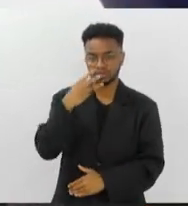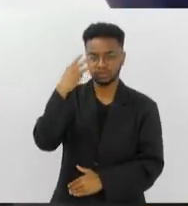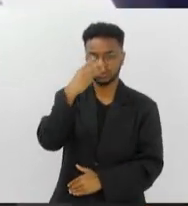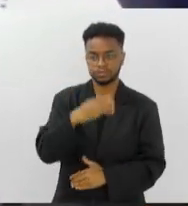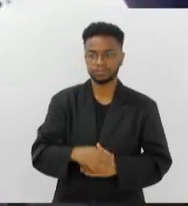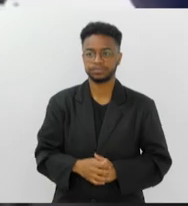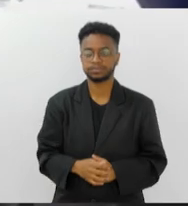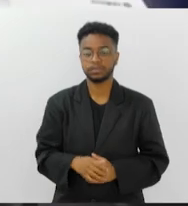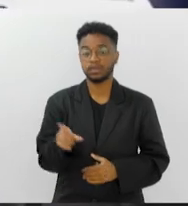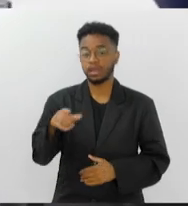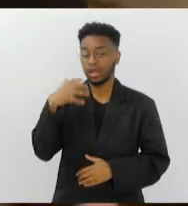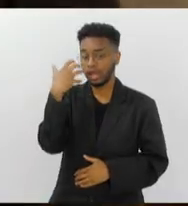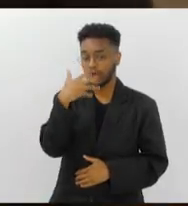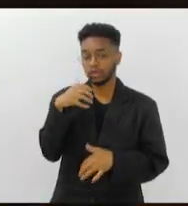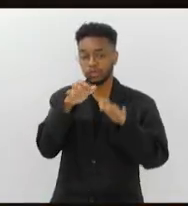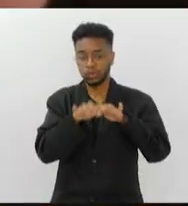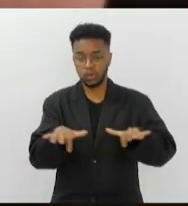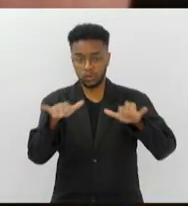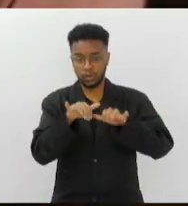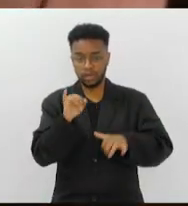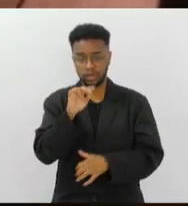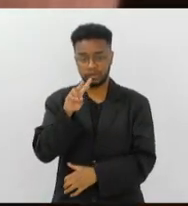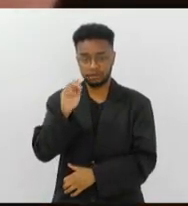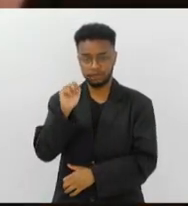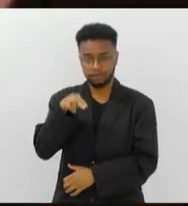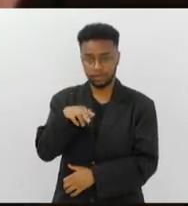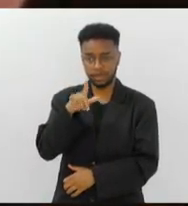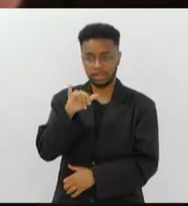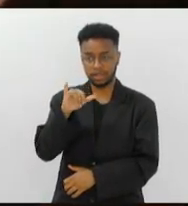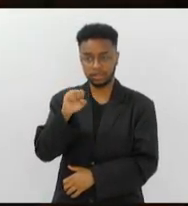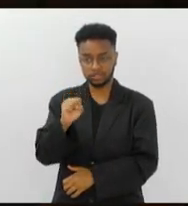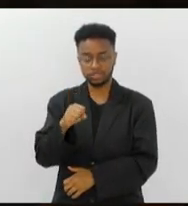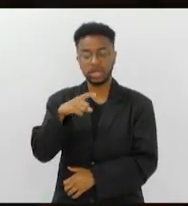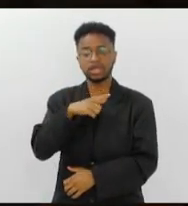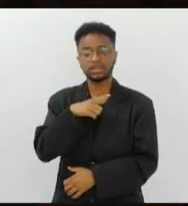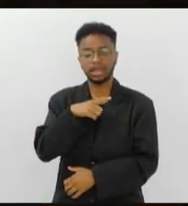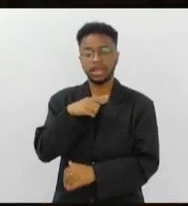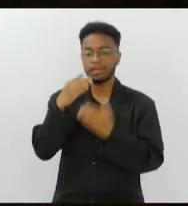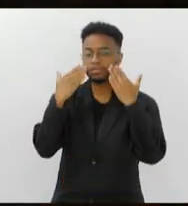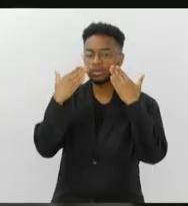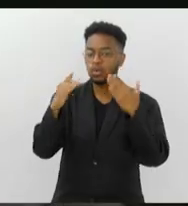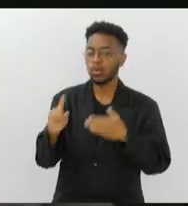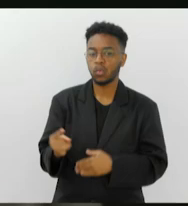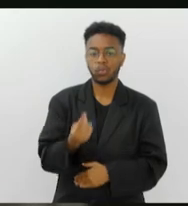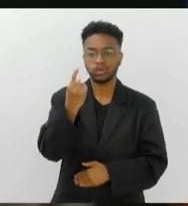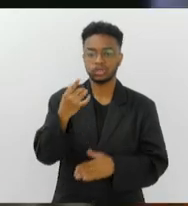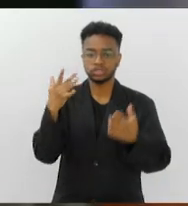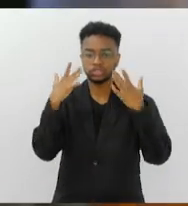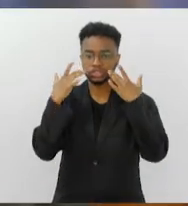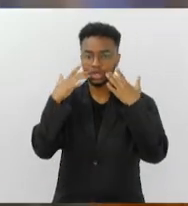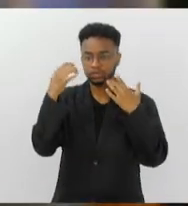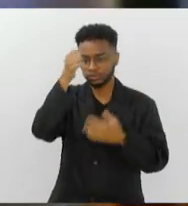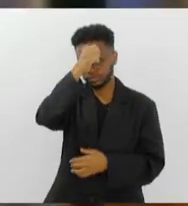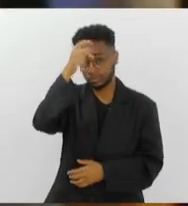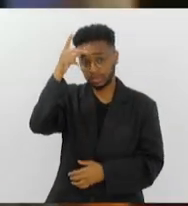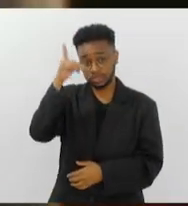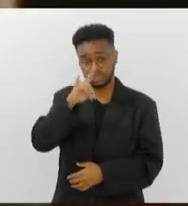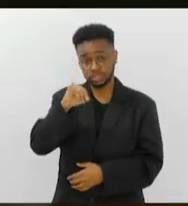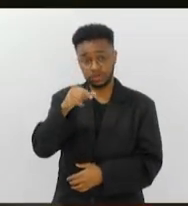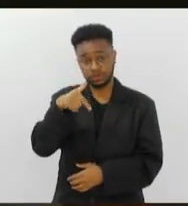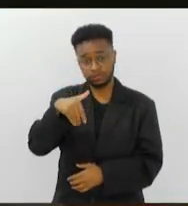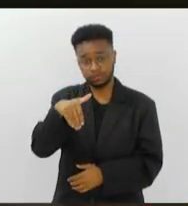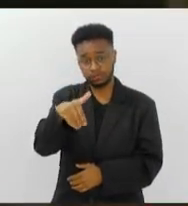O cantor, pianista e compositor Ivan Lins faz uma única apresentação no Teatro Municipal, dia 29 de outubro.